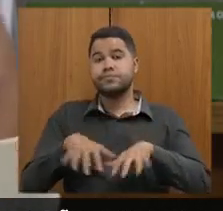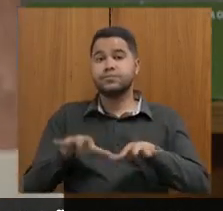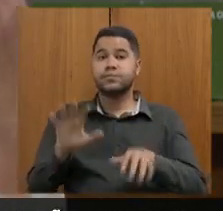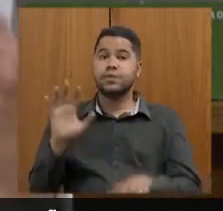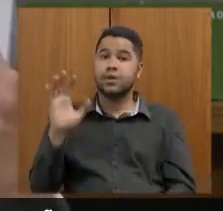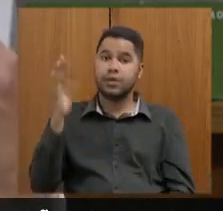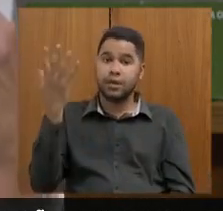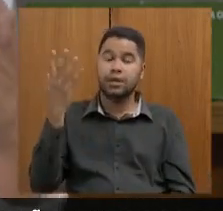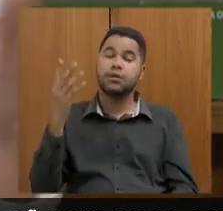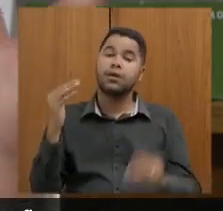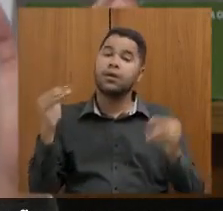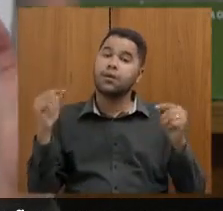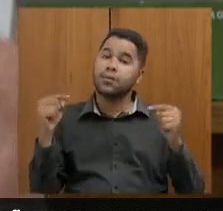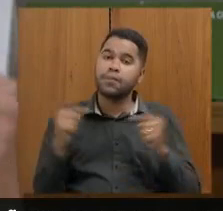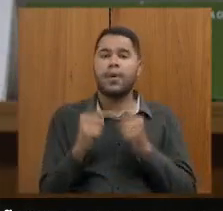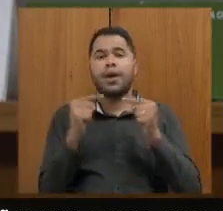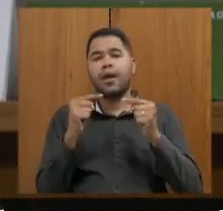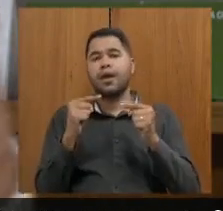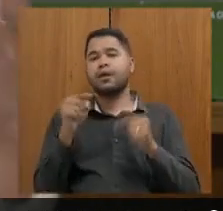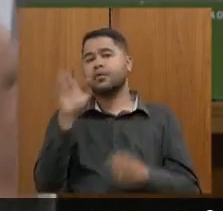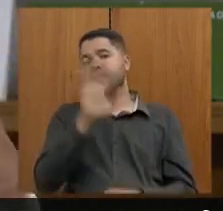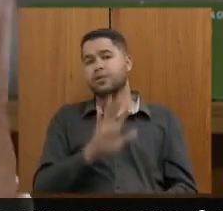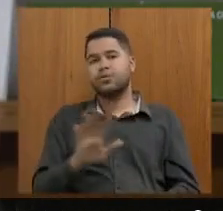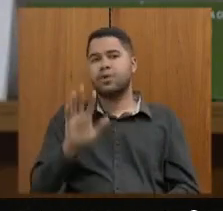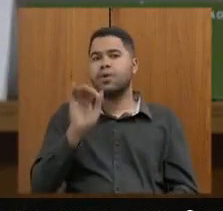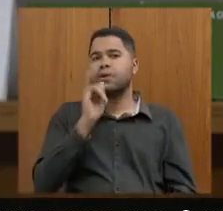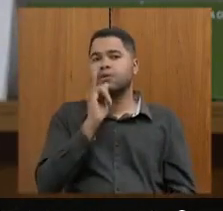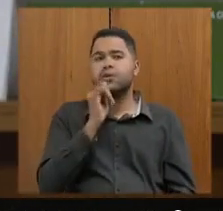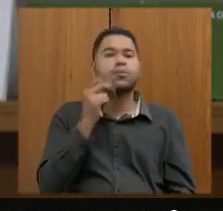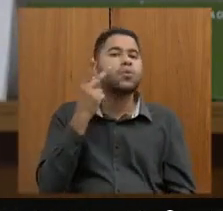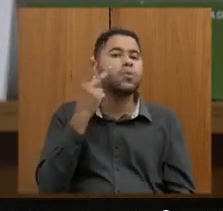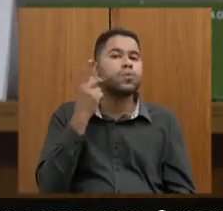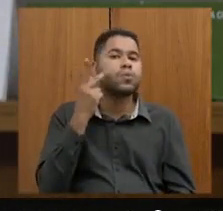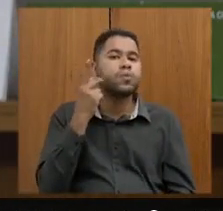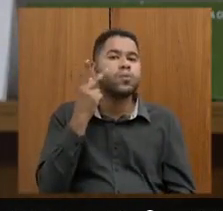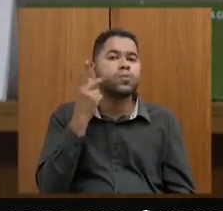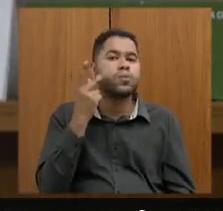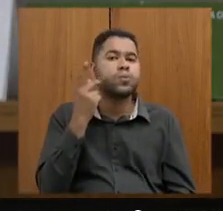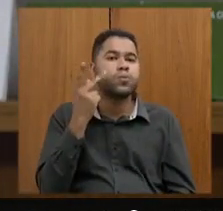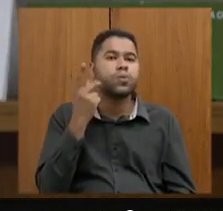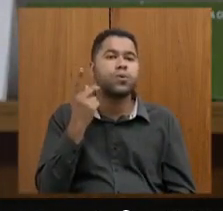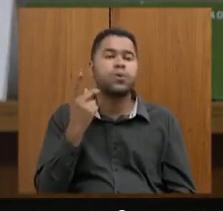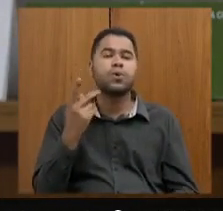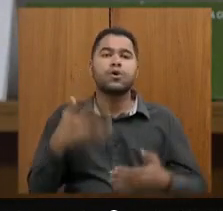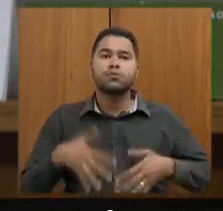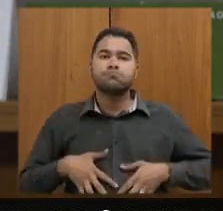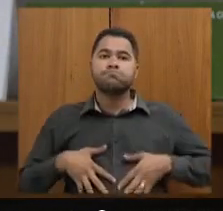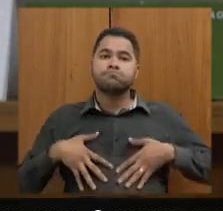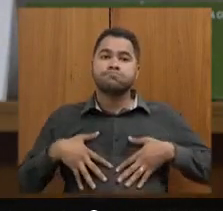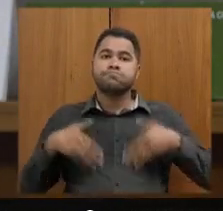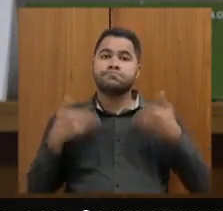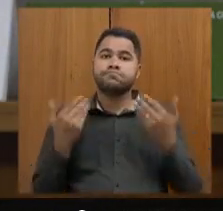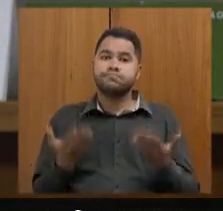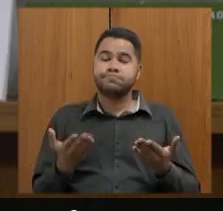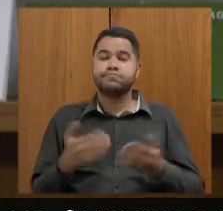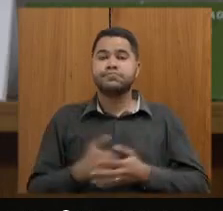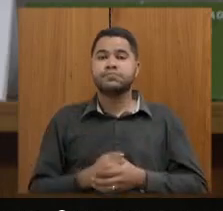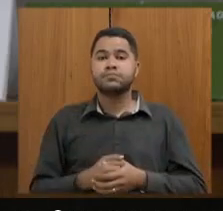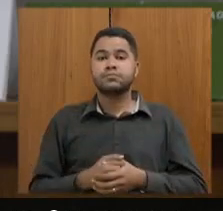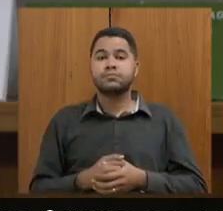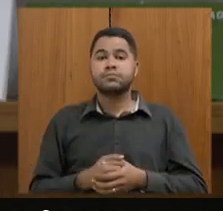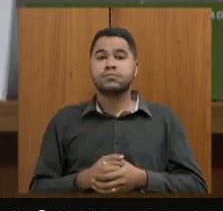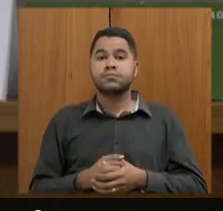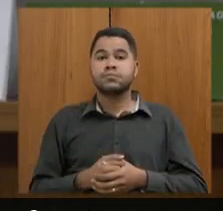realidades equivalentes nacionais como o caso do Ceará que é um caso que nos inspirou bastante então eu